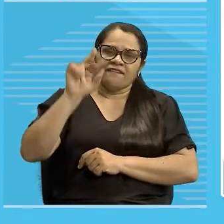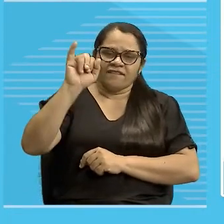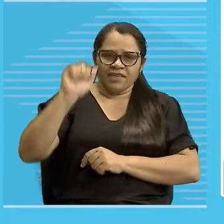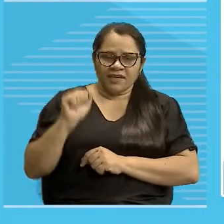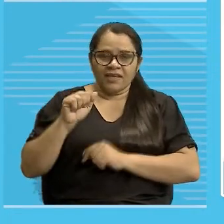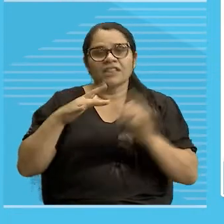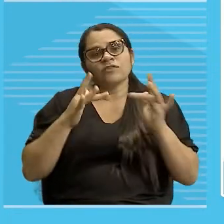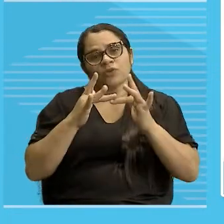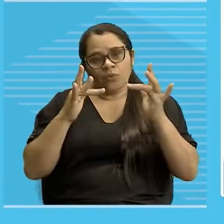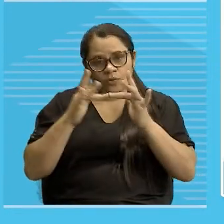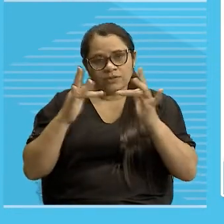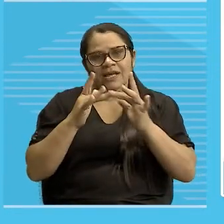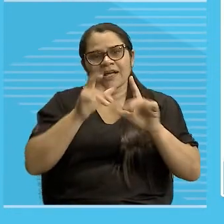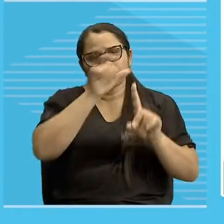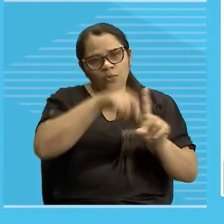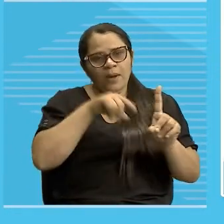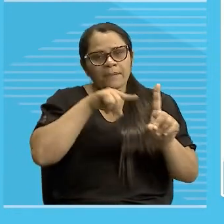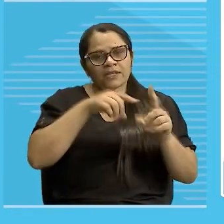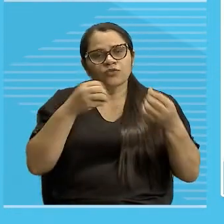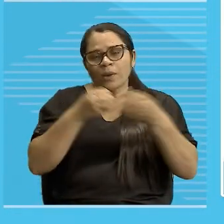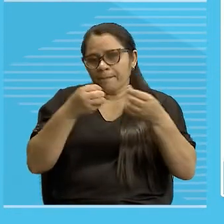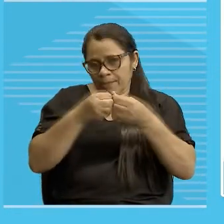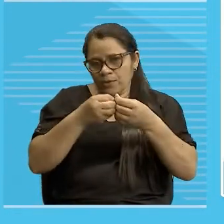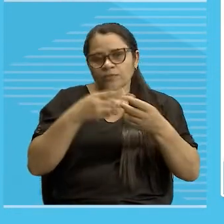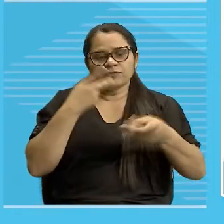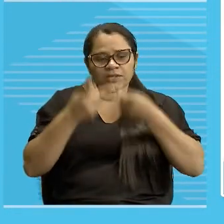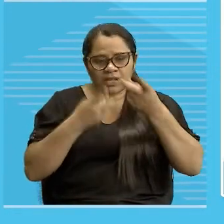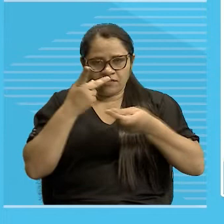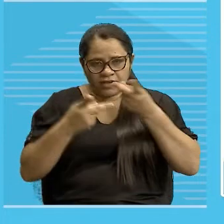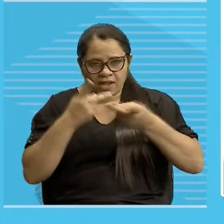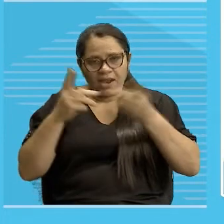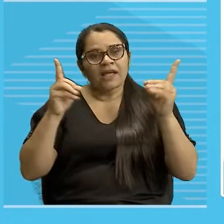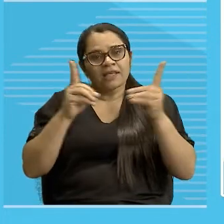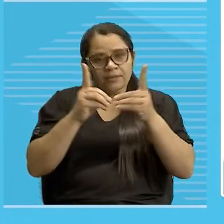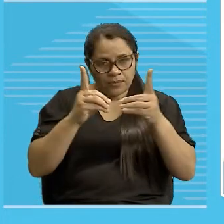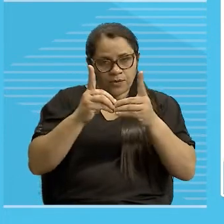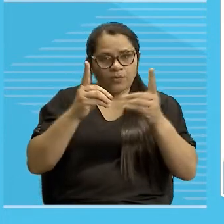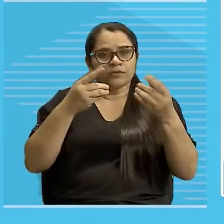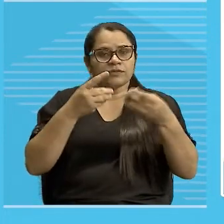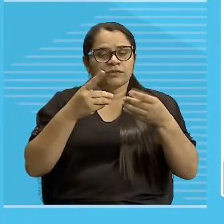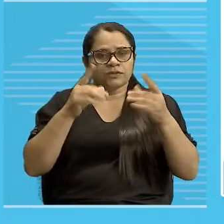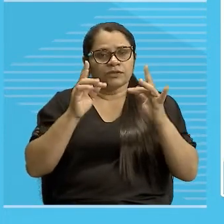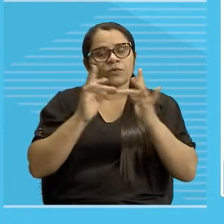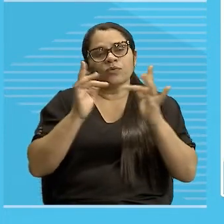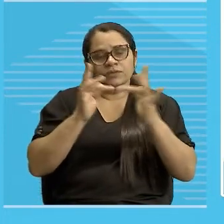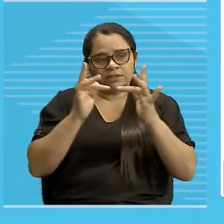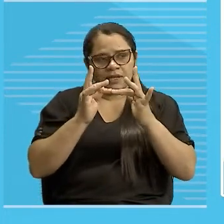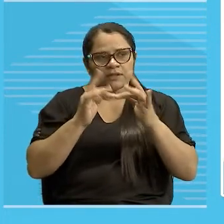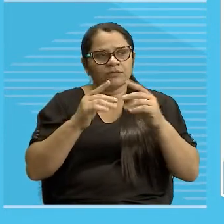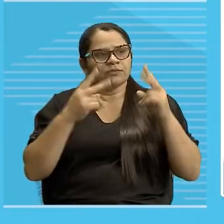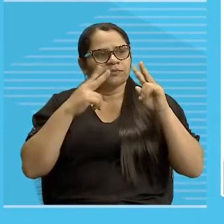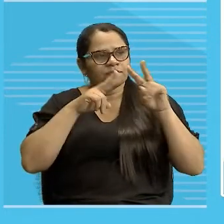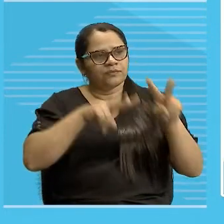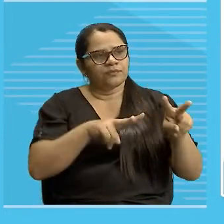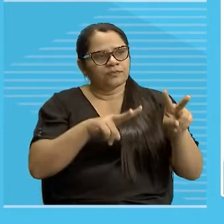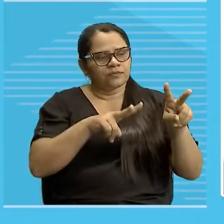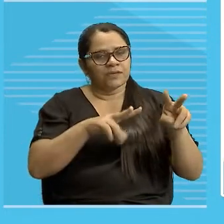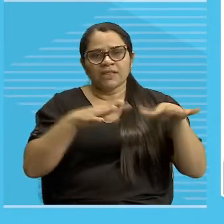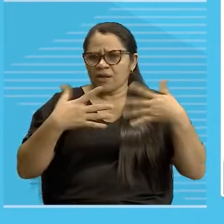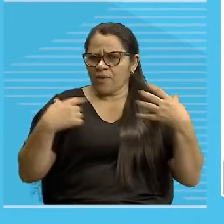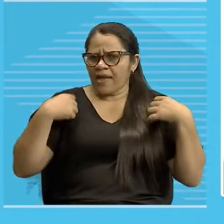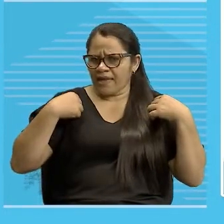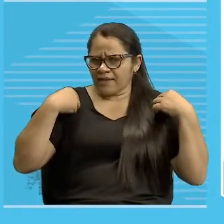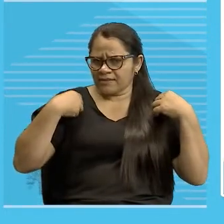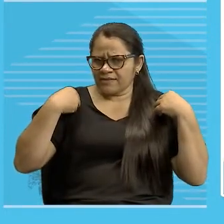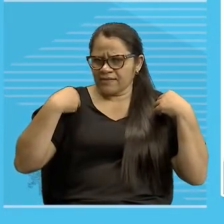quiser, né? Então, é interessante o uso desses pronomes aí, de acordo com o registro padrão, olha aí, esta camisa ficou bem